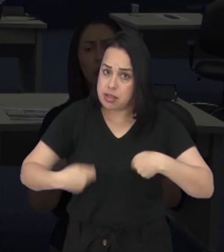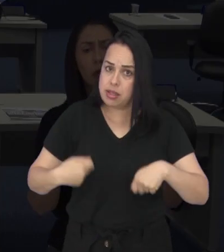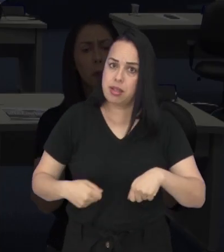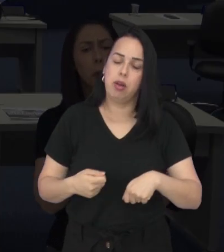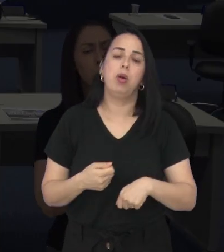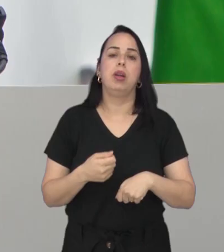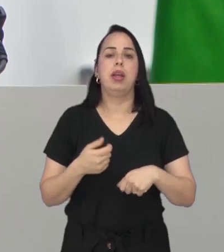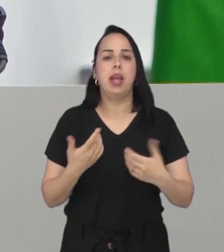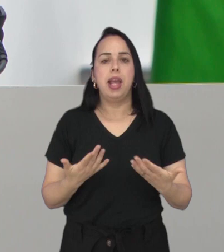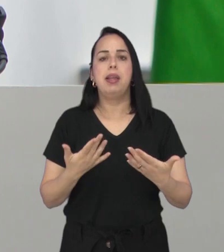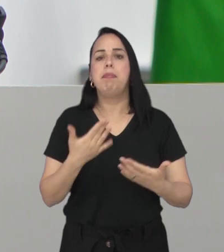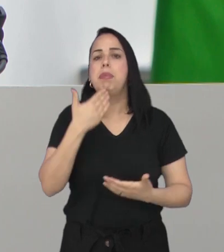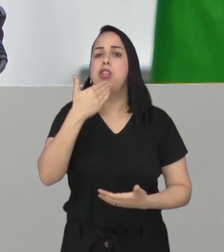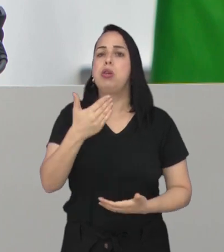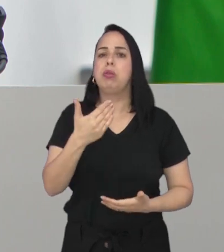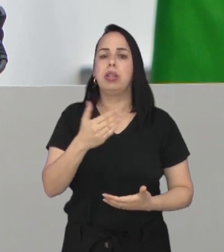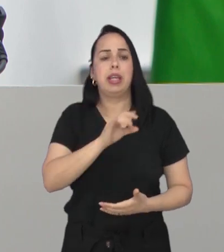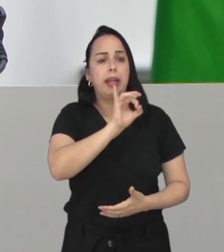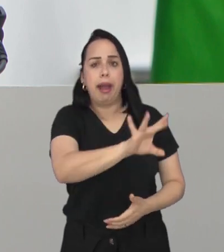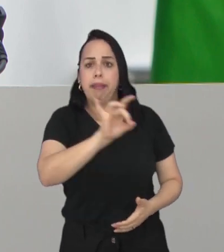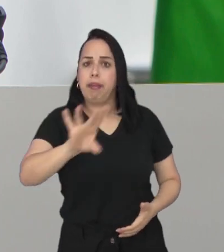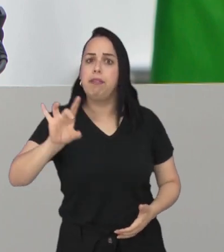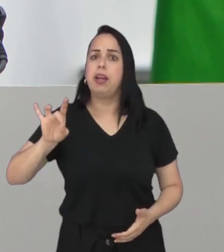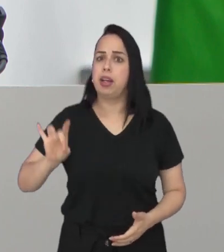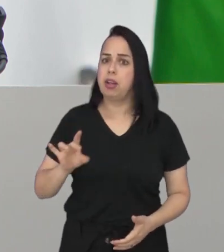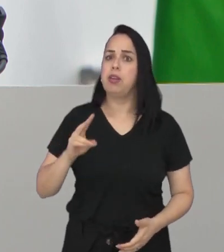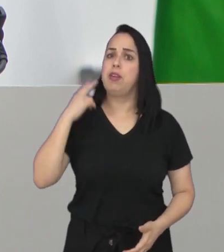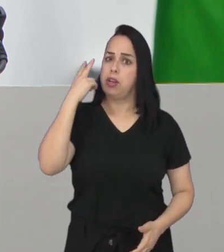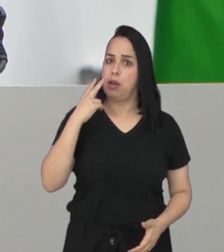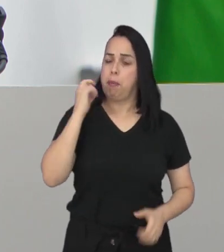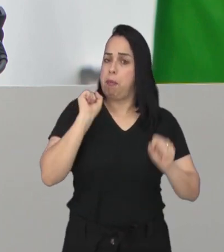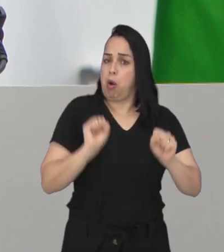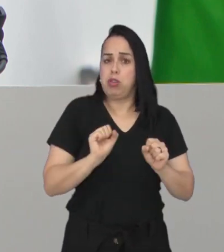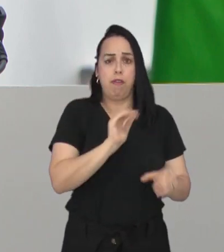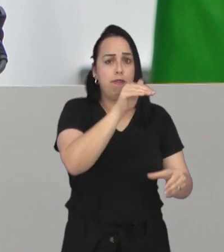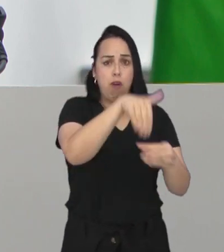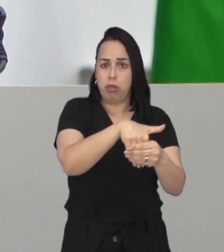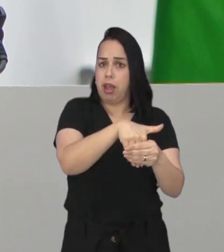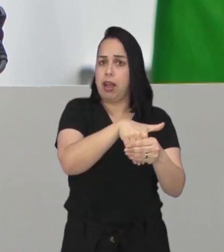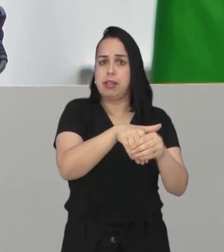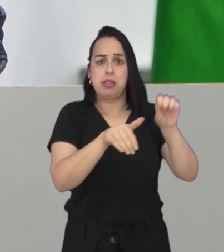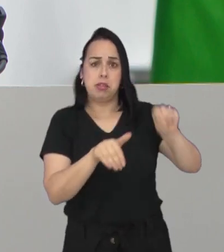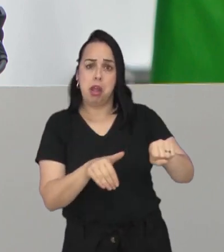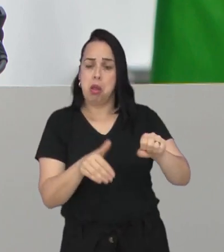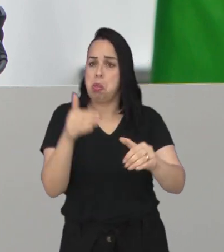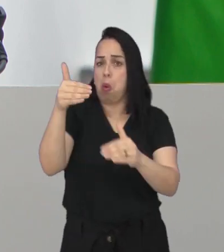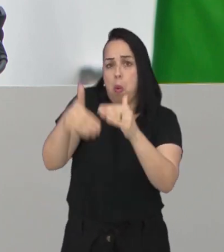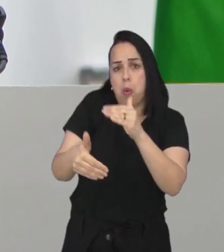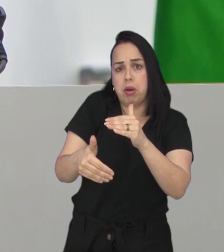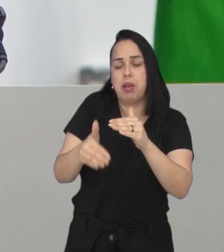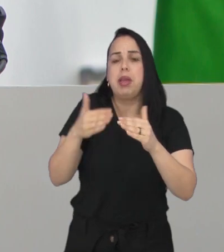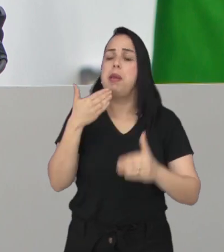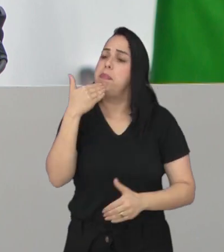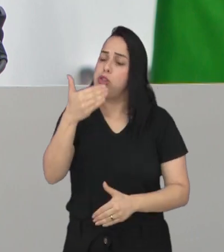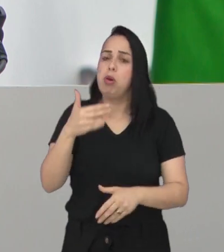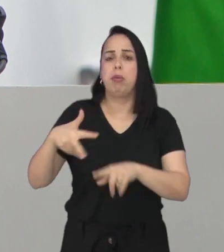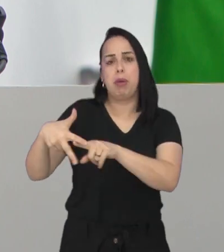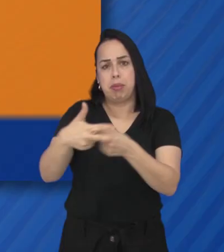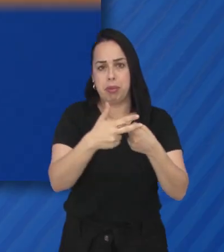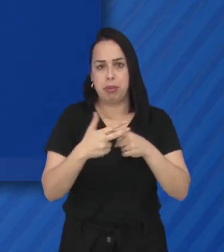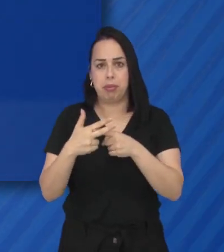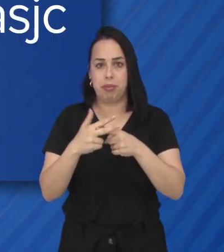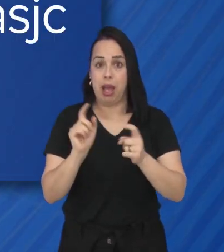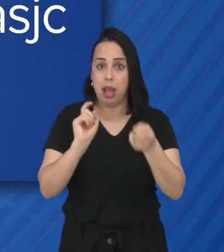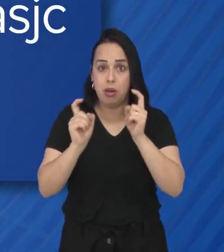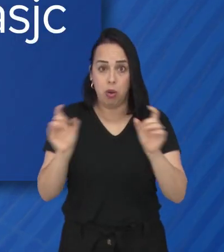parlamentares, ele reforçou a liberdade de cada vereador para votar e apreciar projetos e cobrou melhorias para São José.